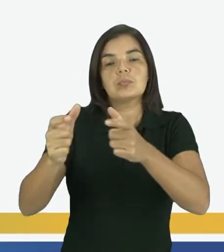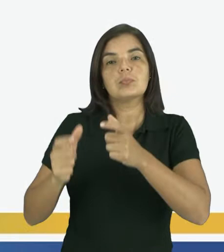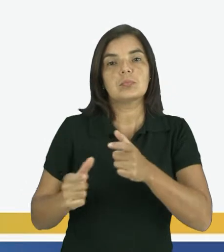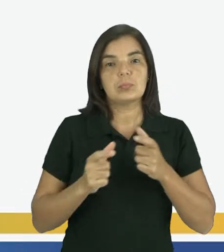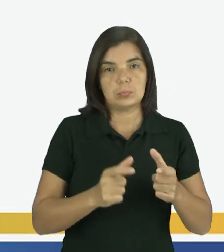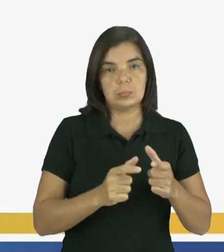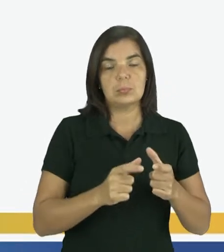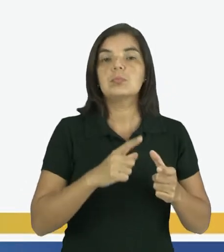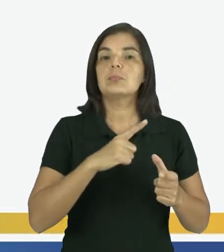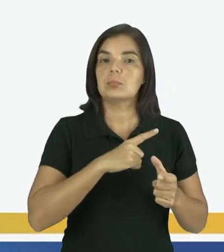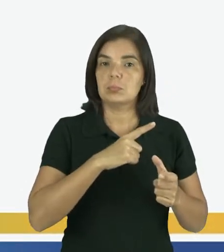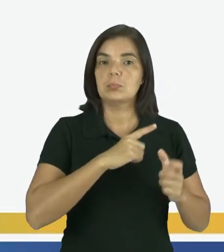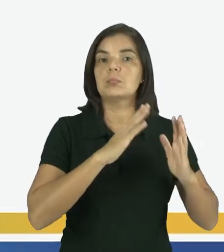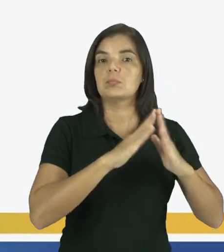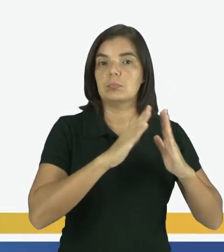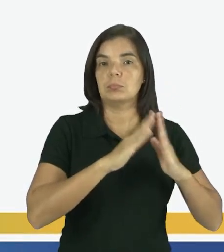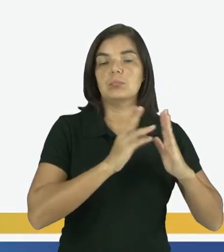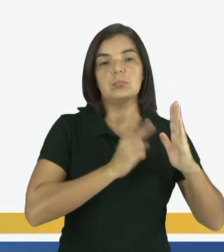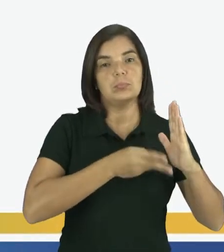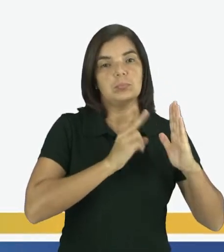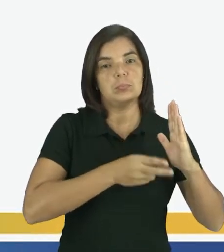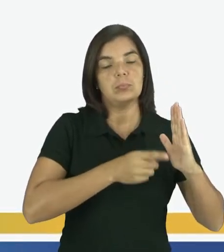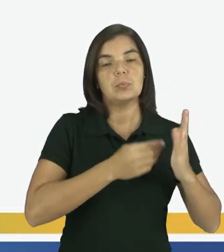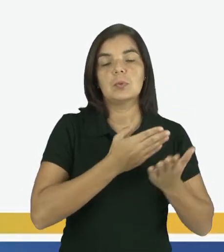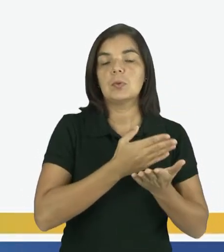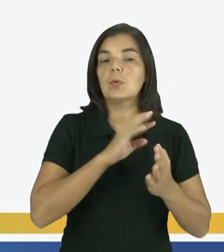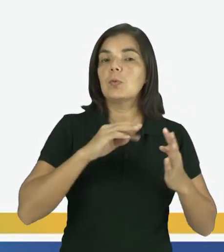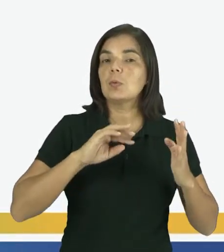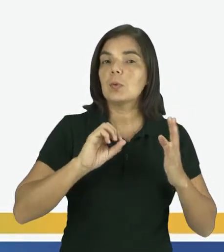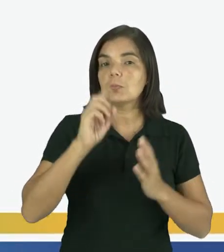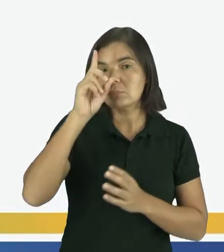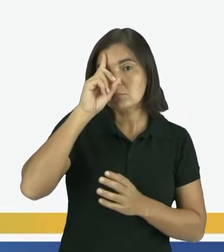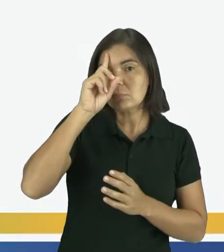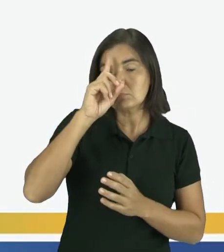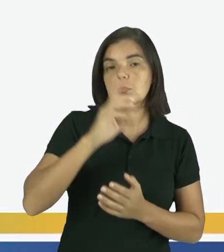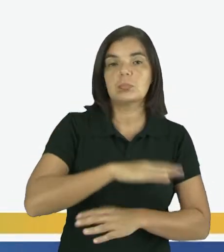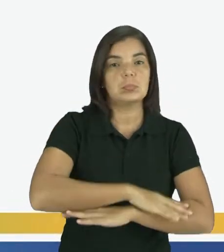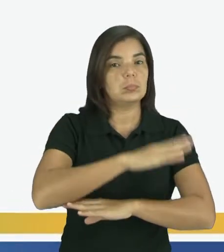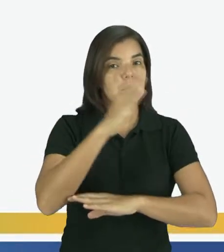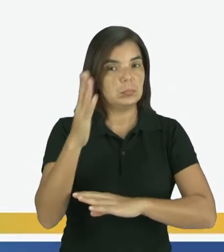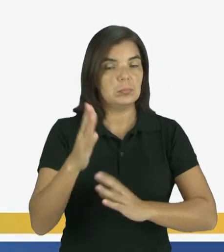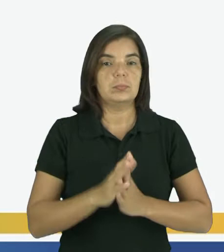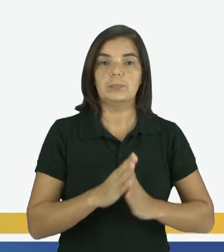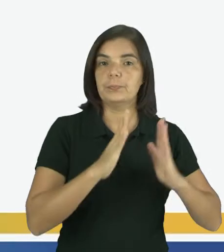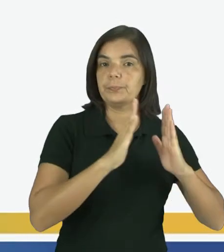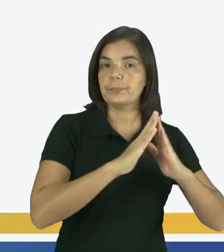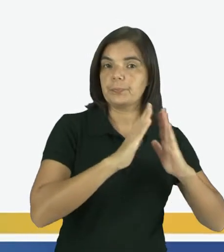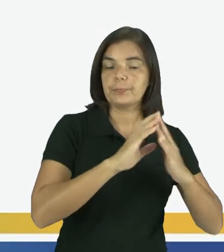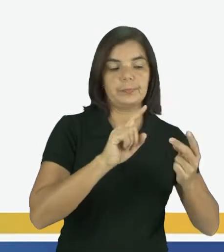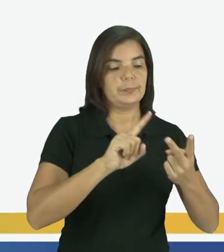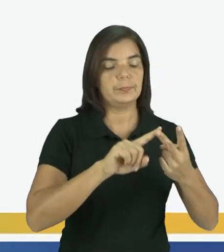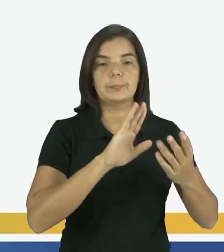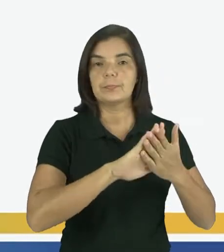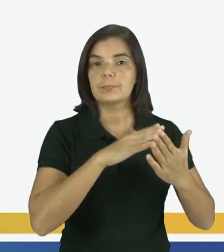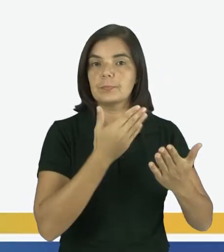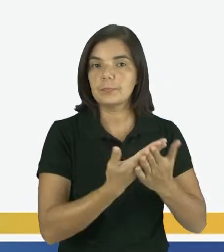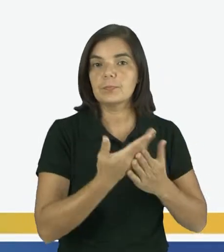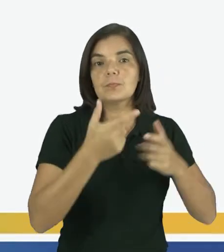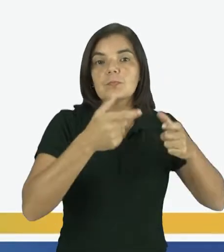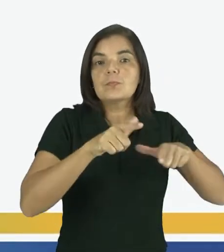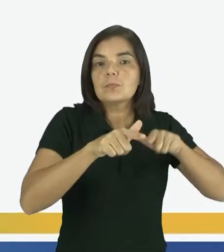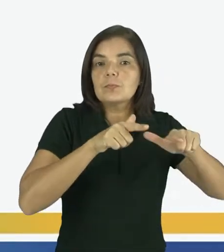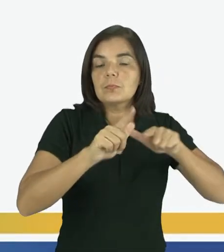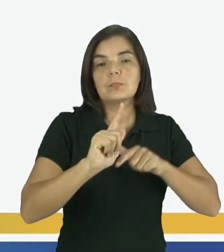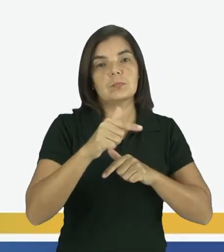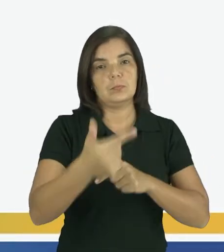indivíduo mora e cumpre sua rotina diária. Exemplo. A casa, a escola, o local de trabalho,